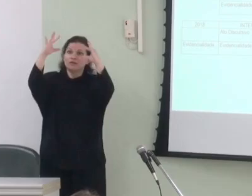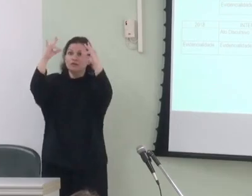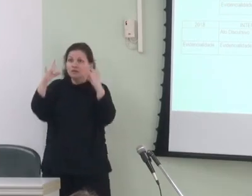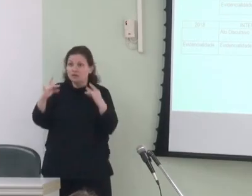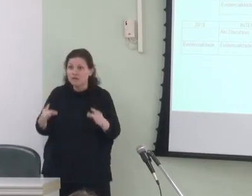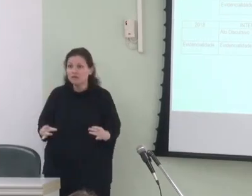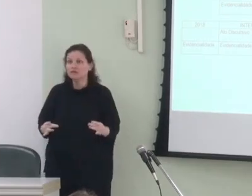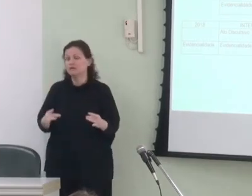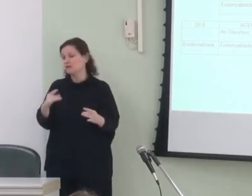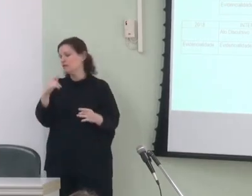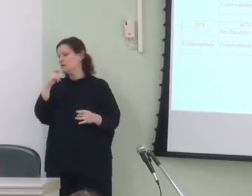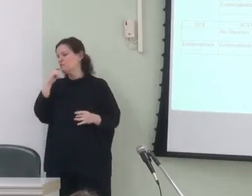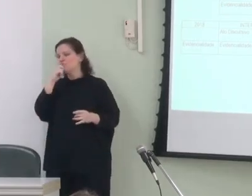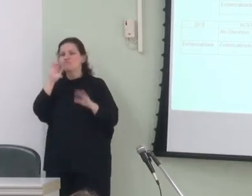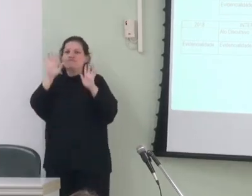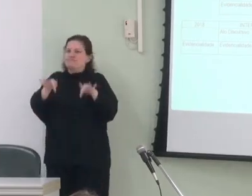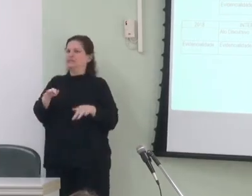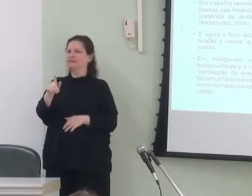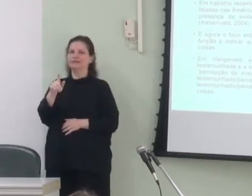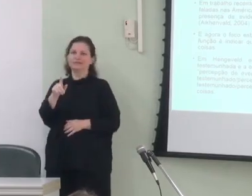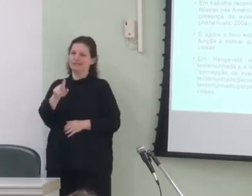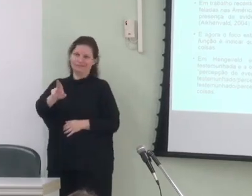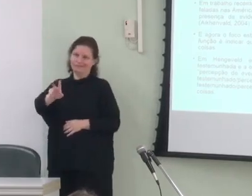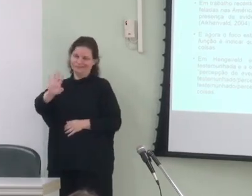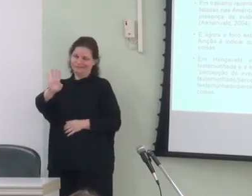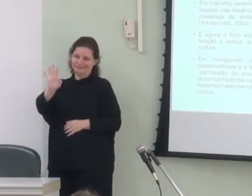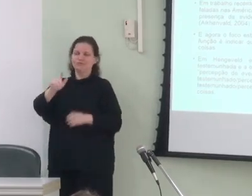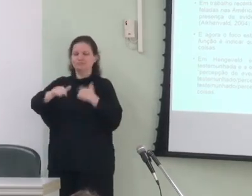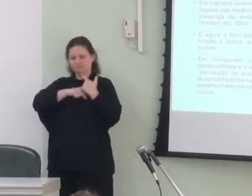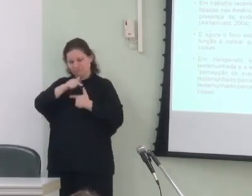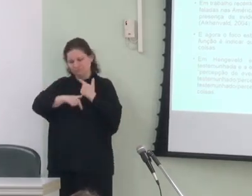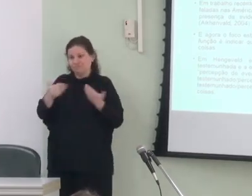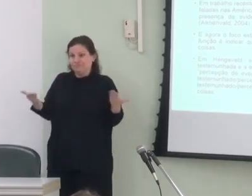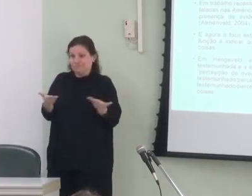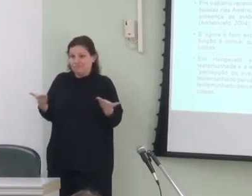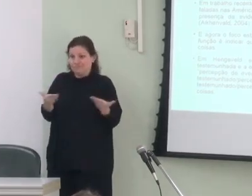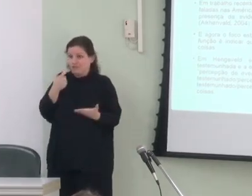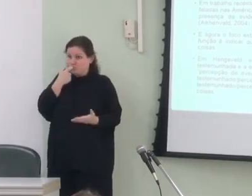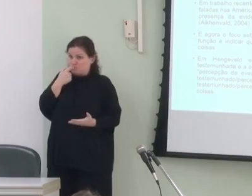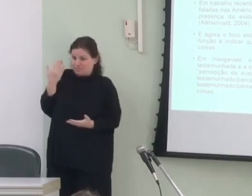entanto não chegou até o fim em seu trabalho recente